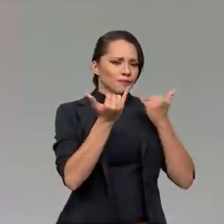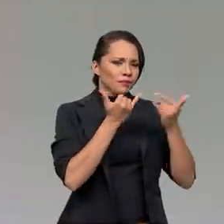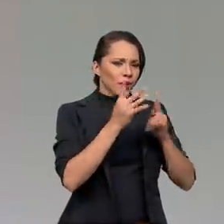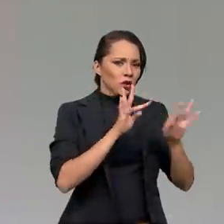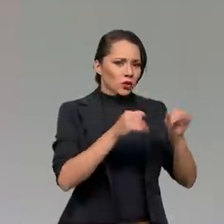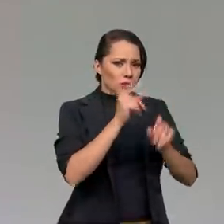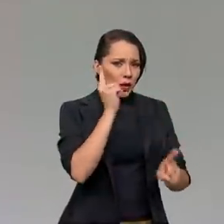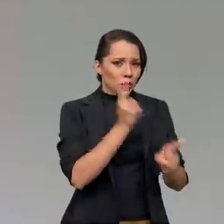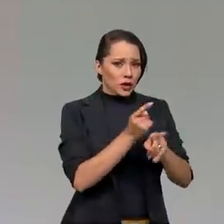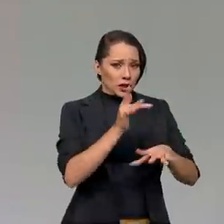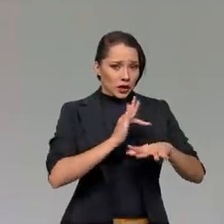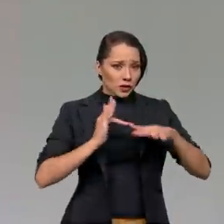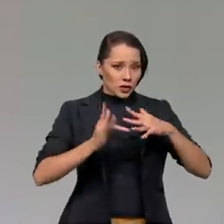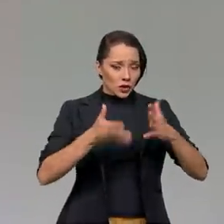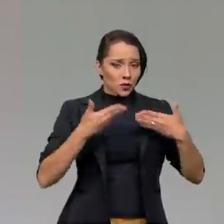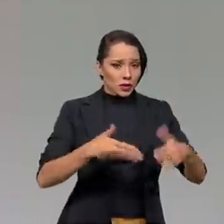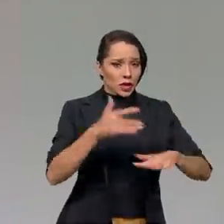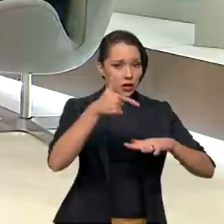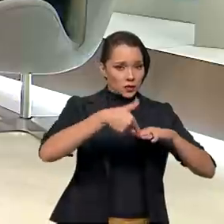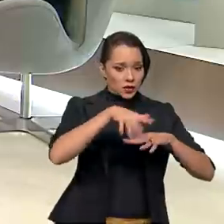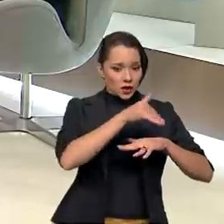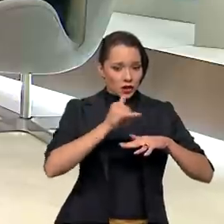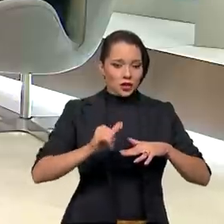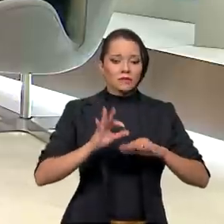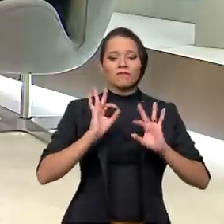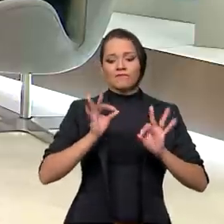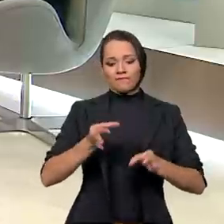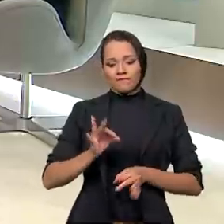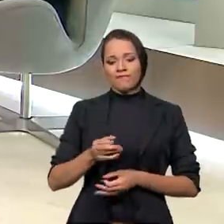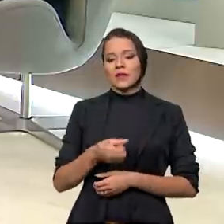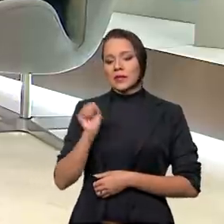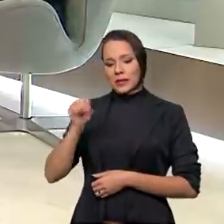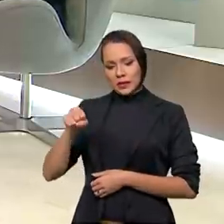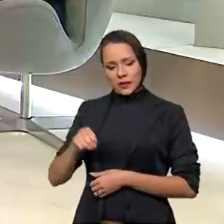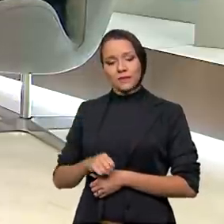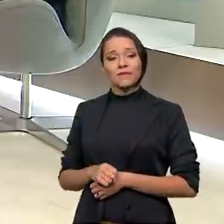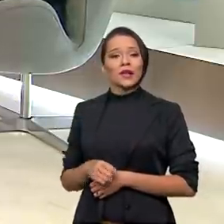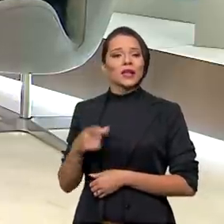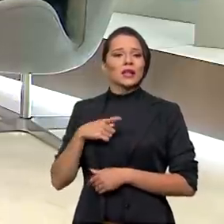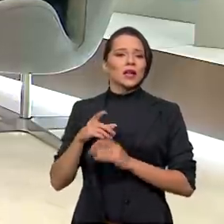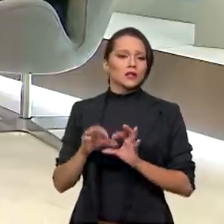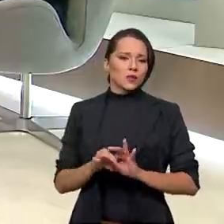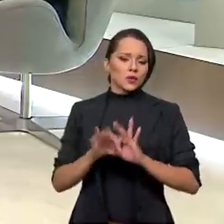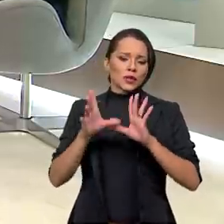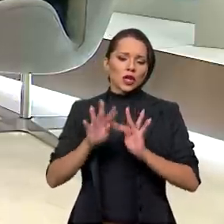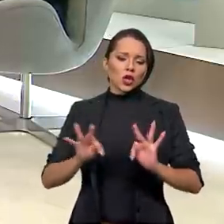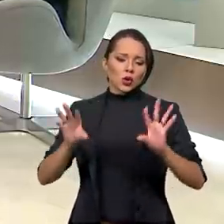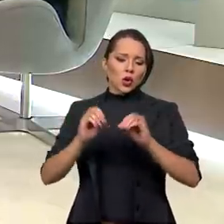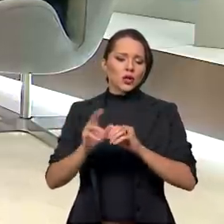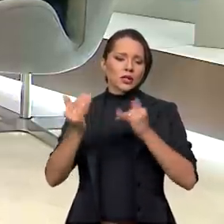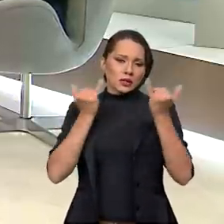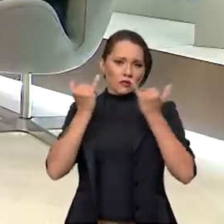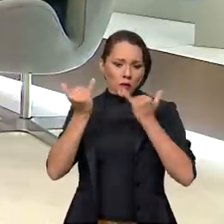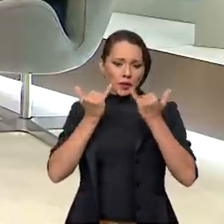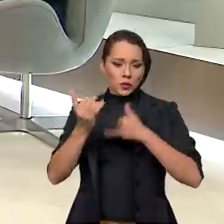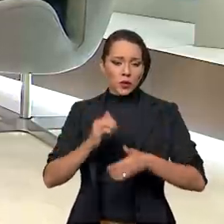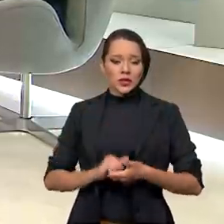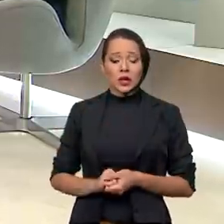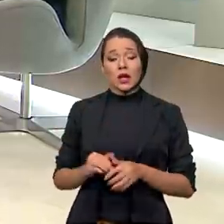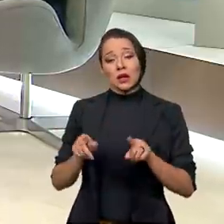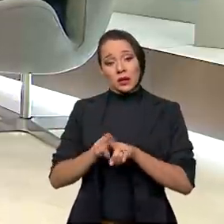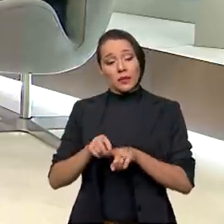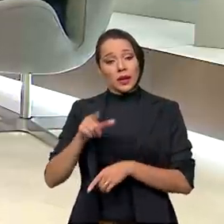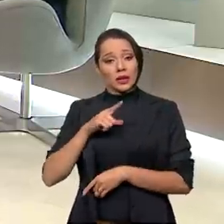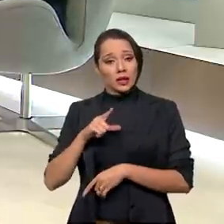encontradas nas redes sociais do Ministério de Minas e Energia, secretário? Perfeito, perfeito. Nós temos disponibilizado todas essas informações, temos